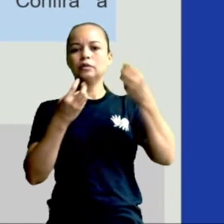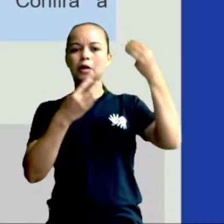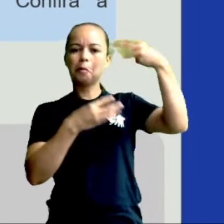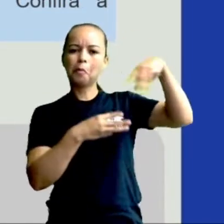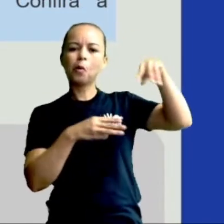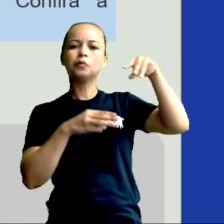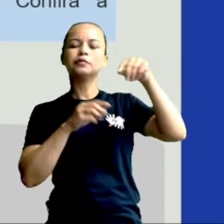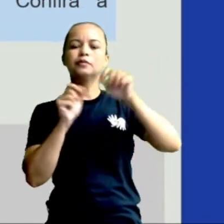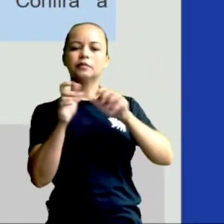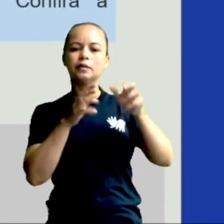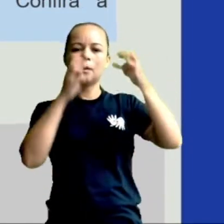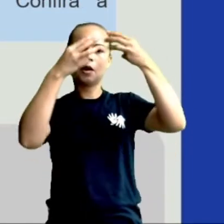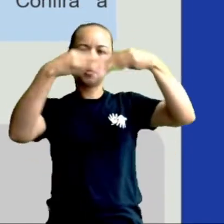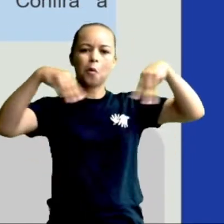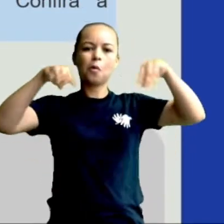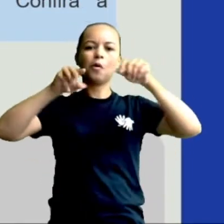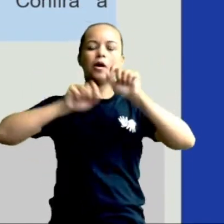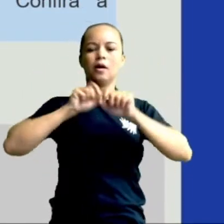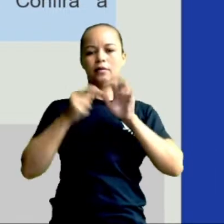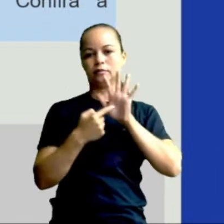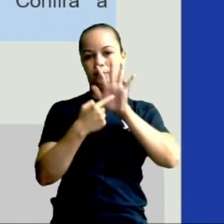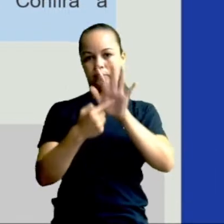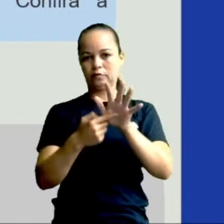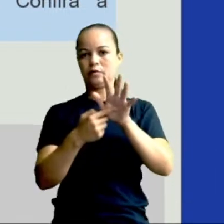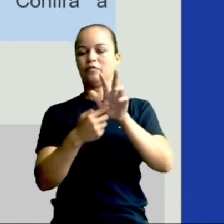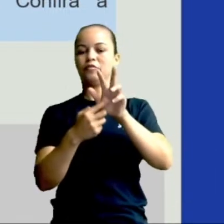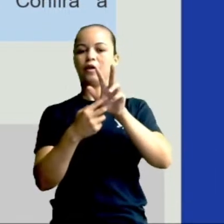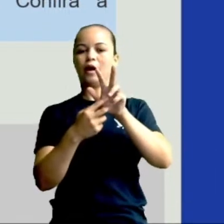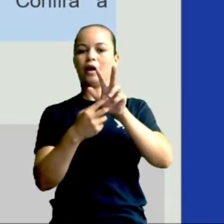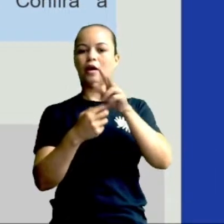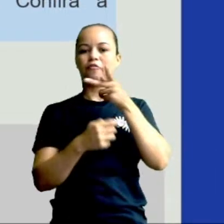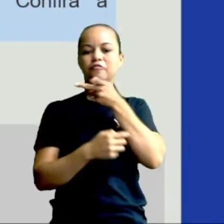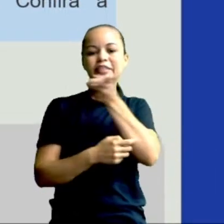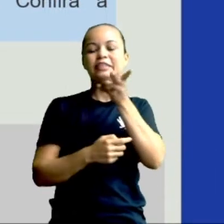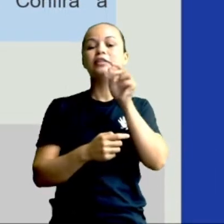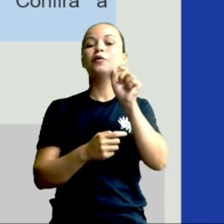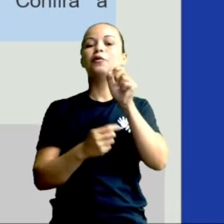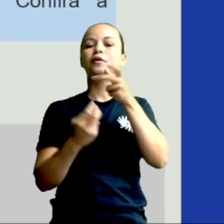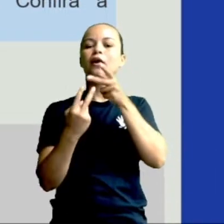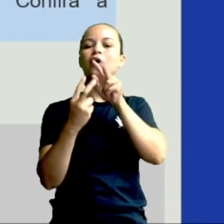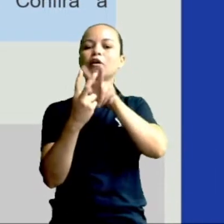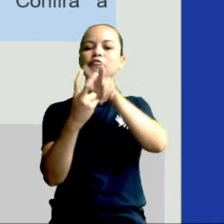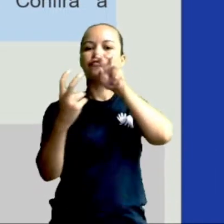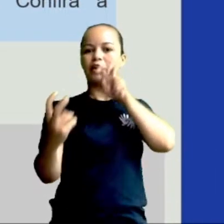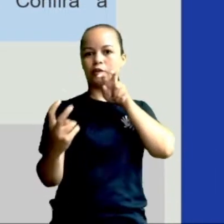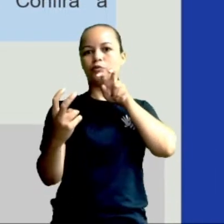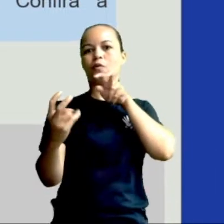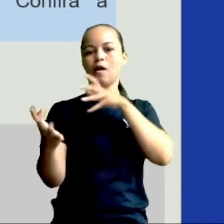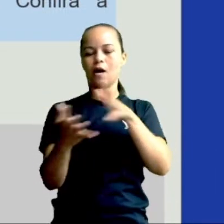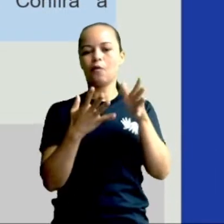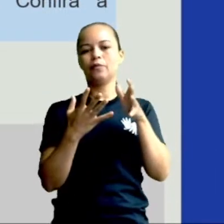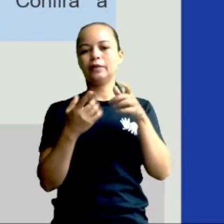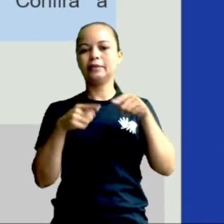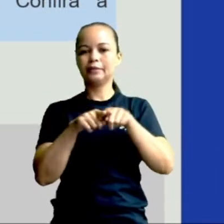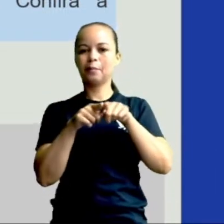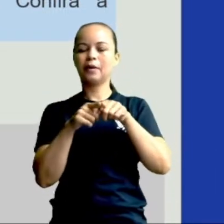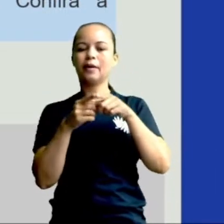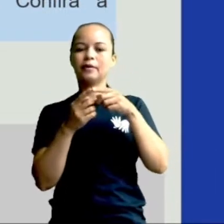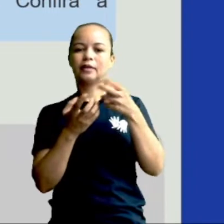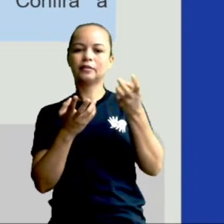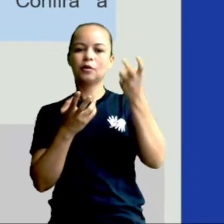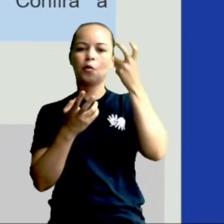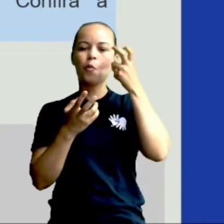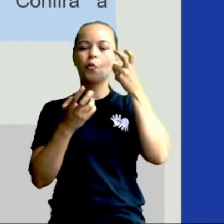os museus promoveram visitas virtuais durante a pandemia e atrações culturais. Vê só,